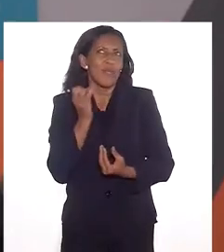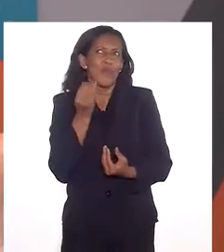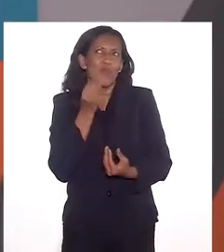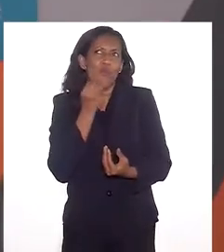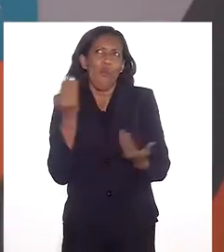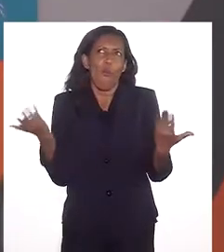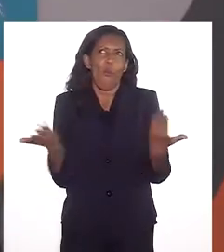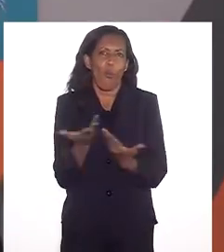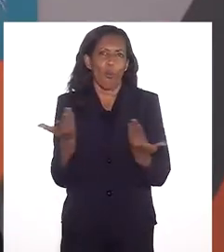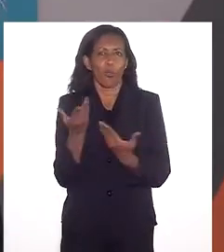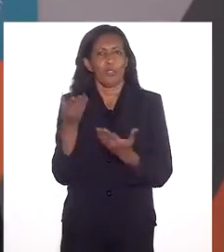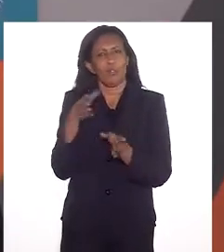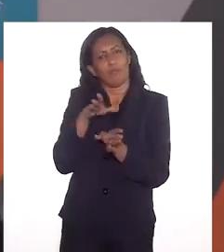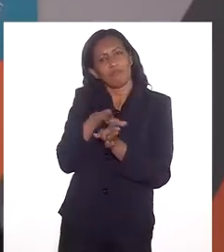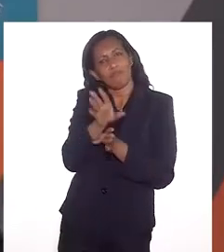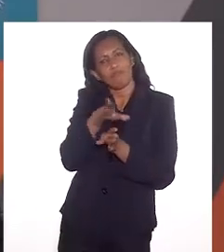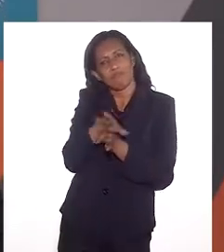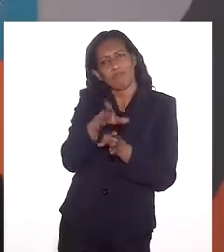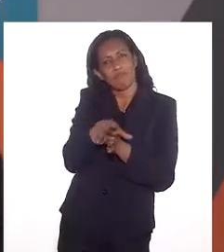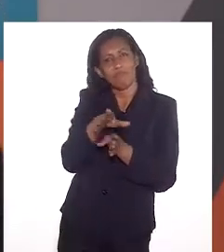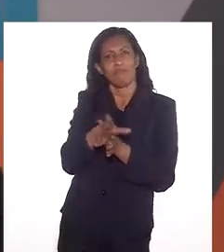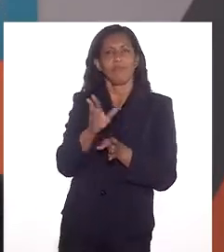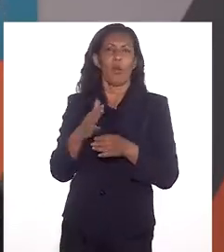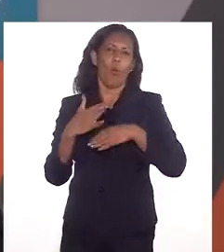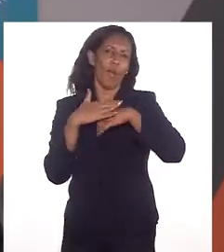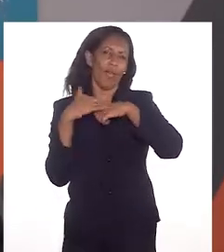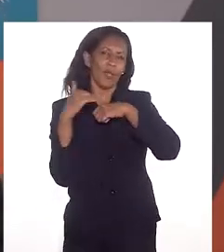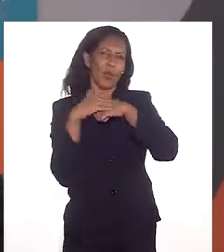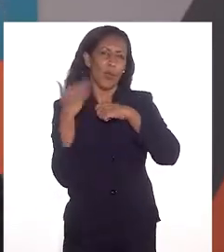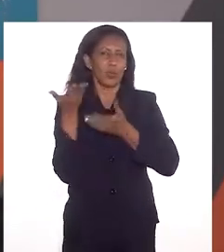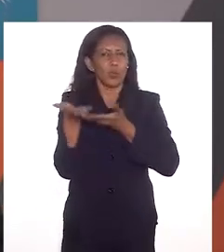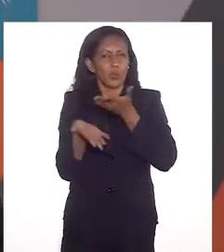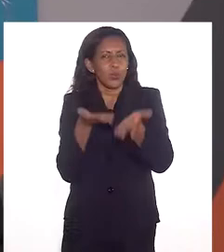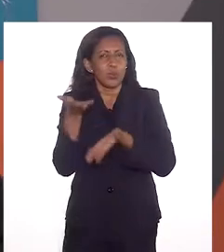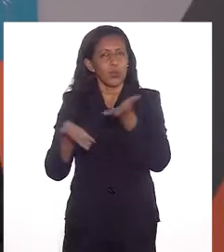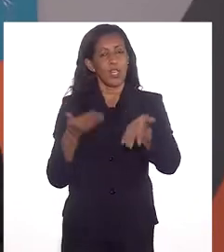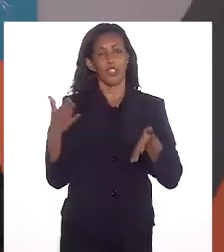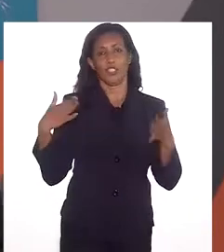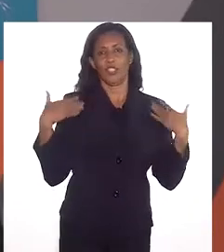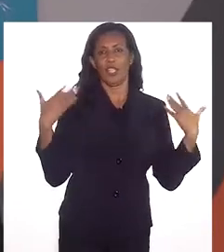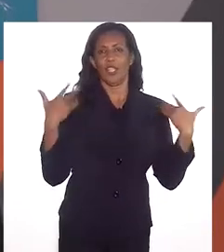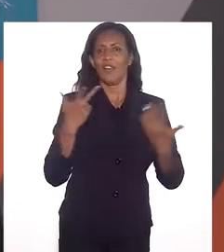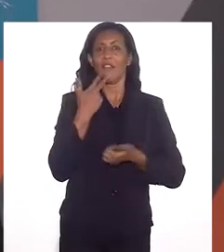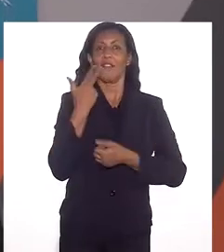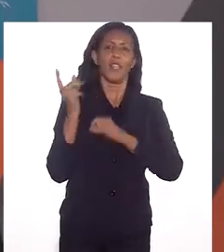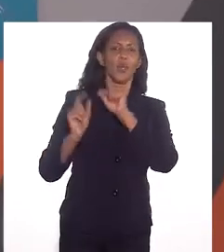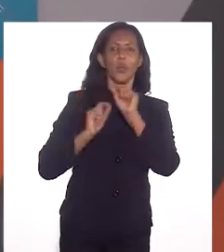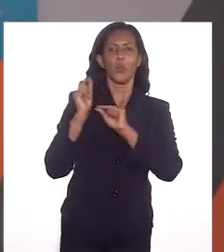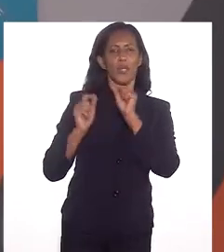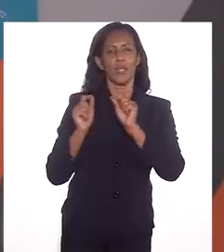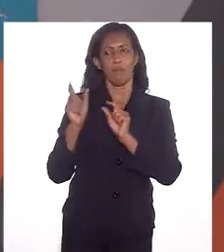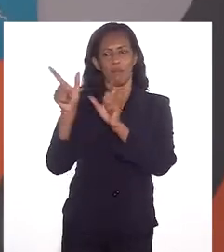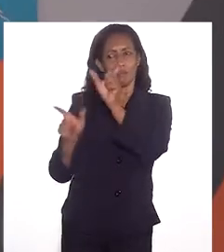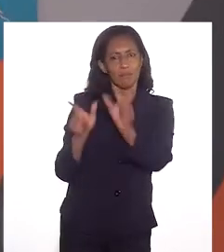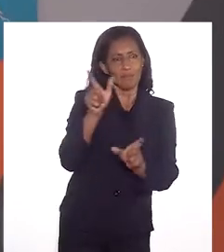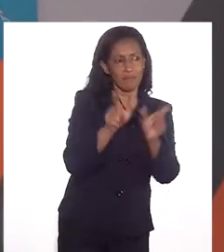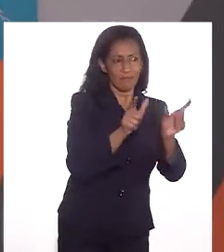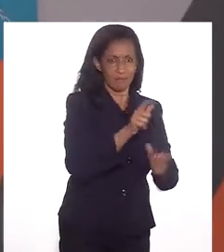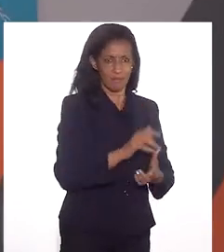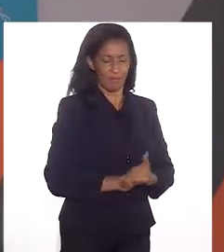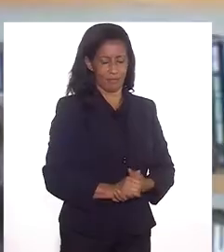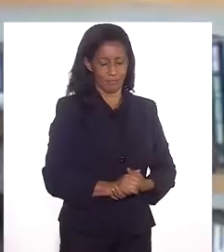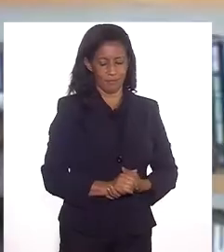se pudesse dar uma orientação, um aconselhamento carinhoso, de alegria, o que você diria para essas pessoas?